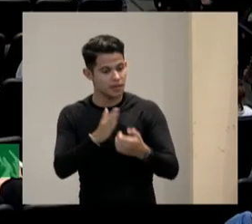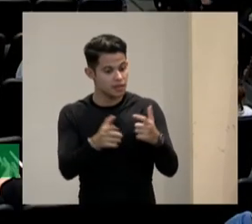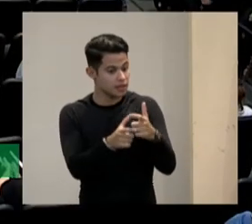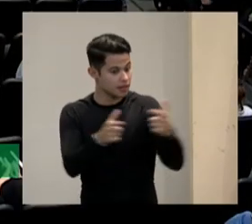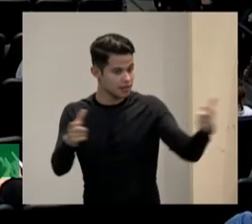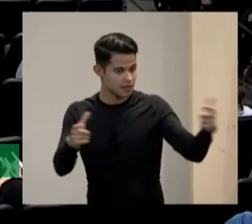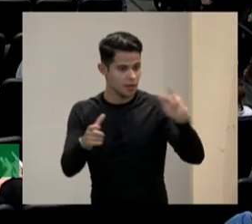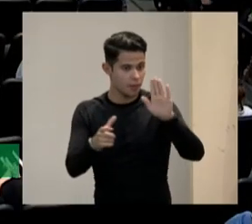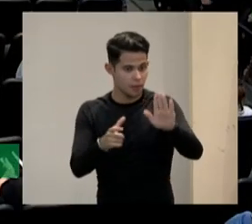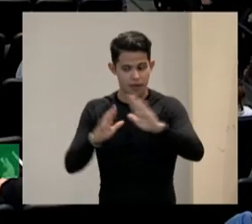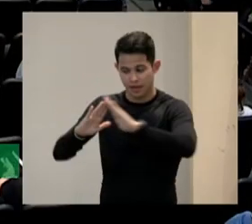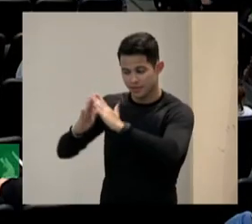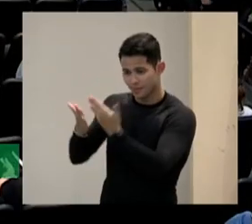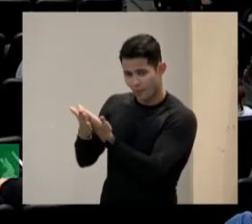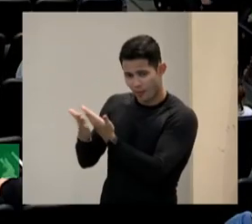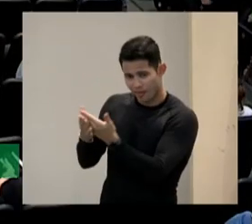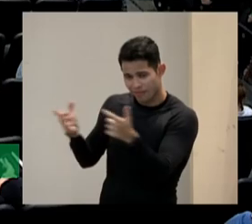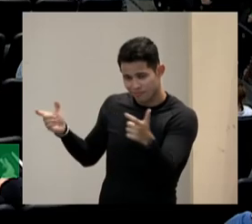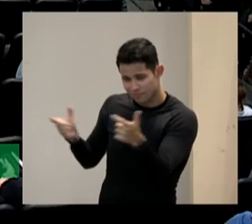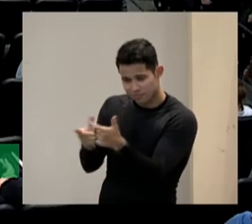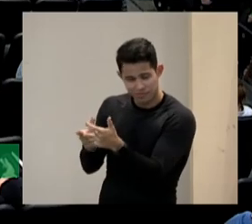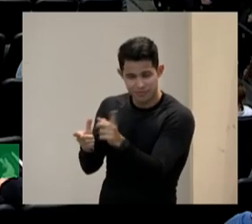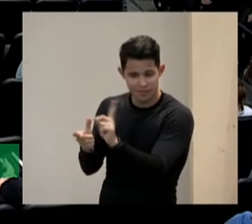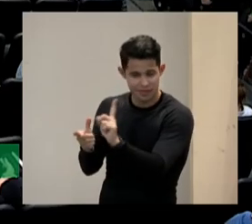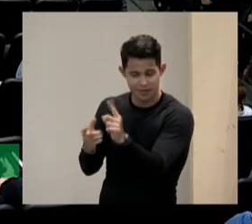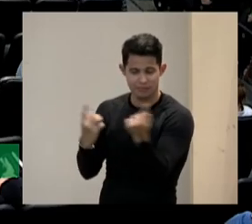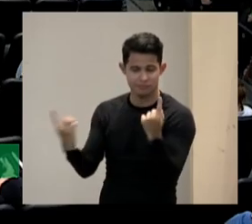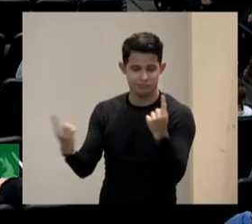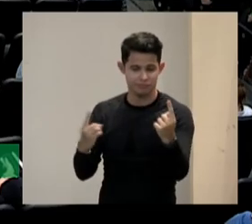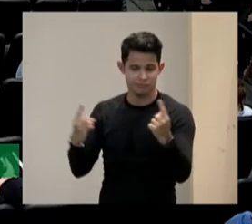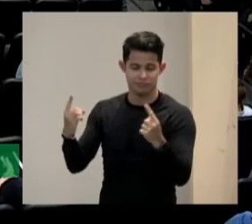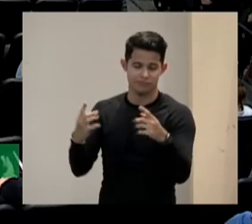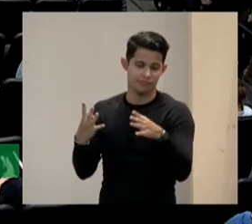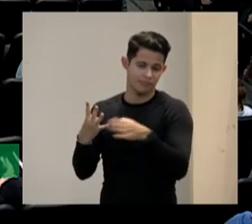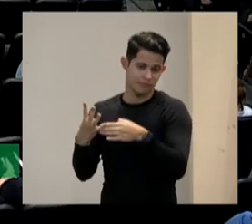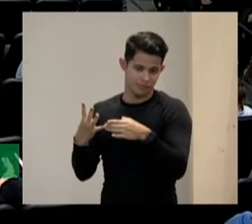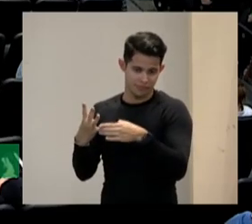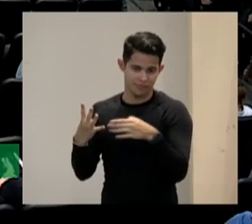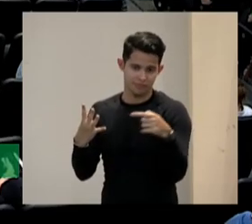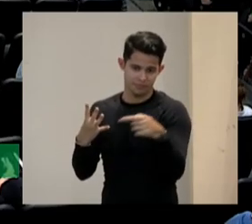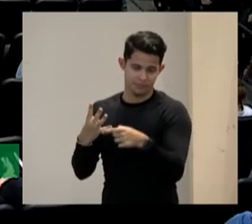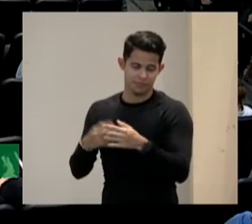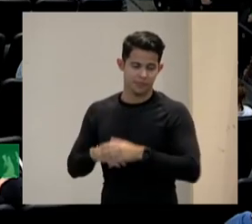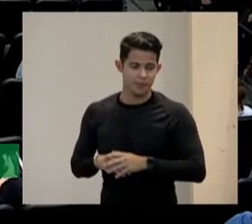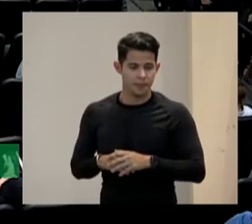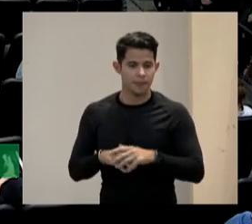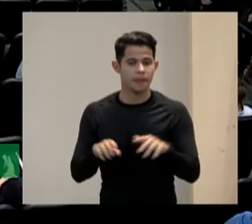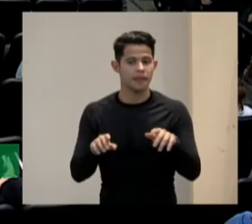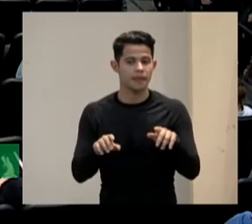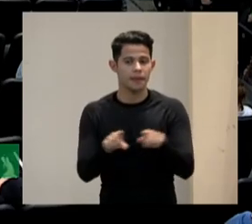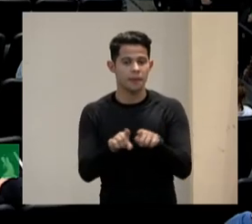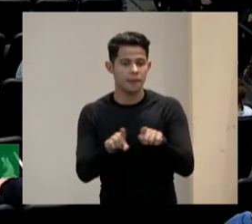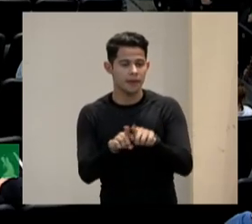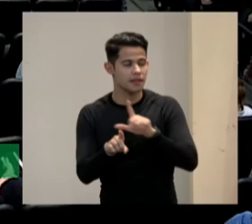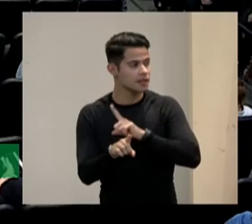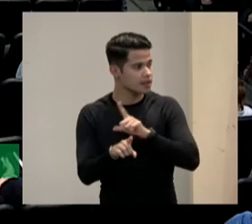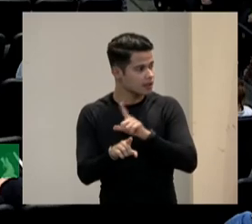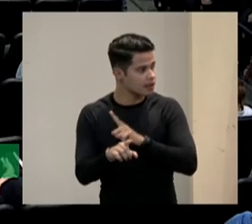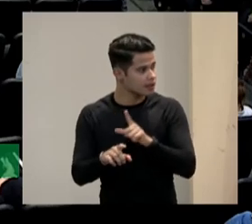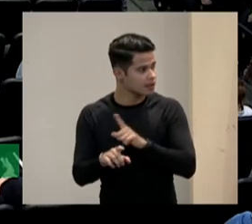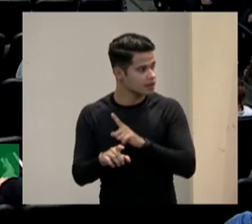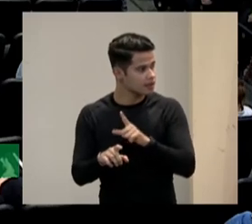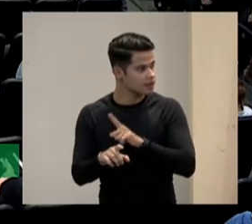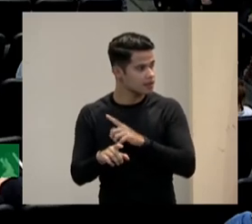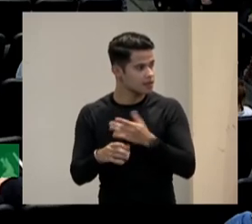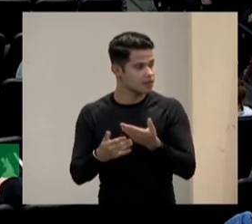o das escolas não tem uns princípios aqui foi falado pelo Silvano tem um princípio de directriz